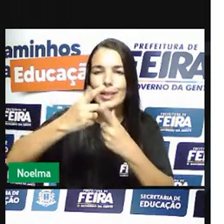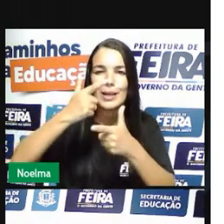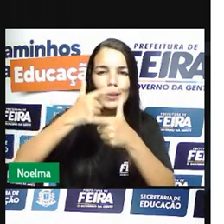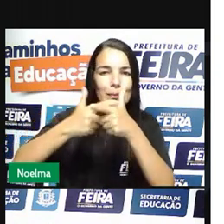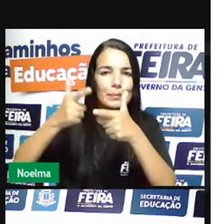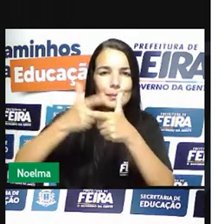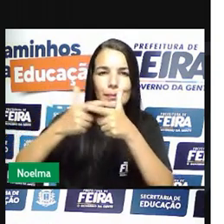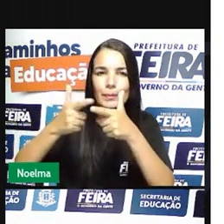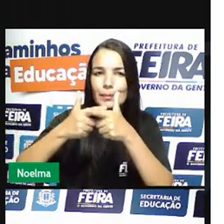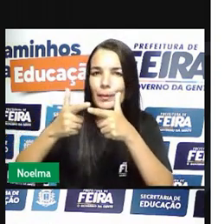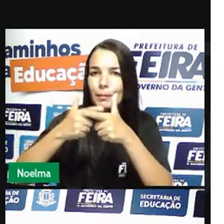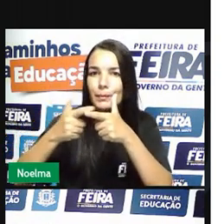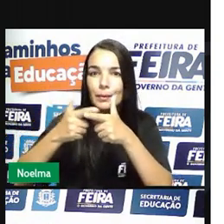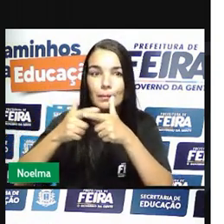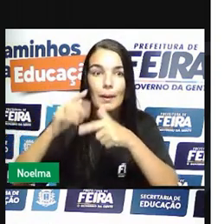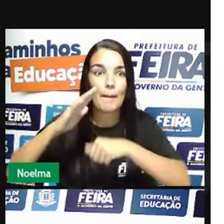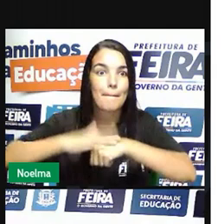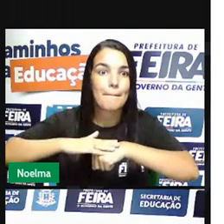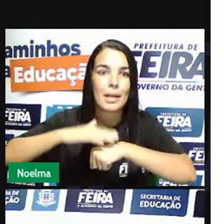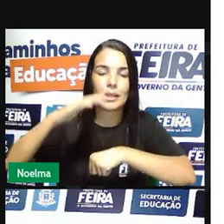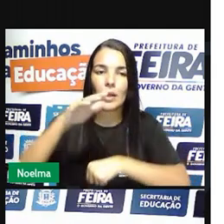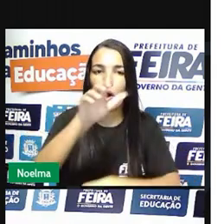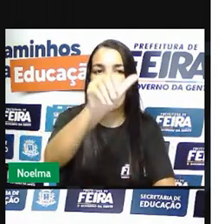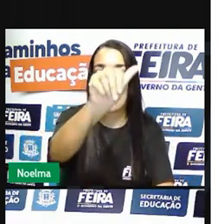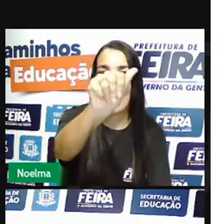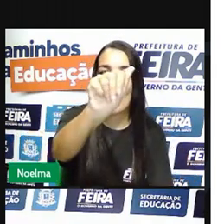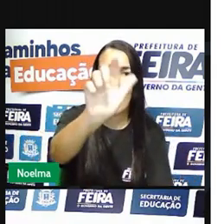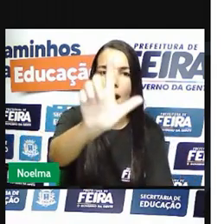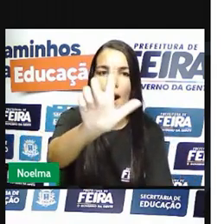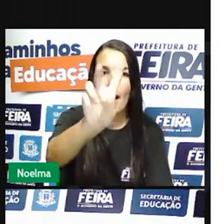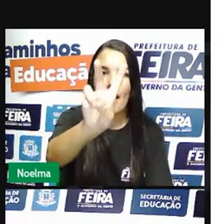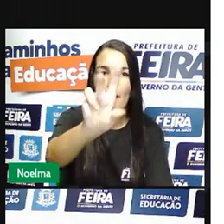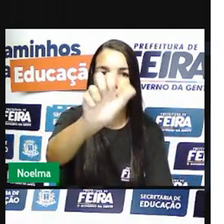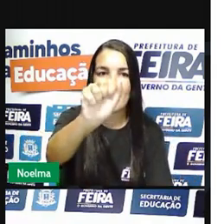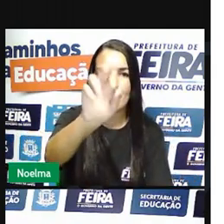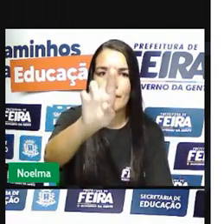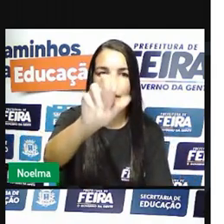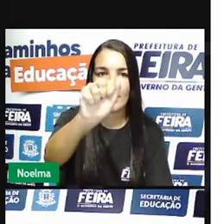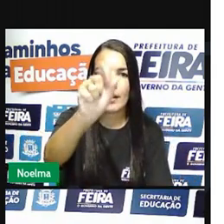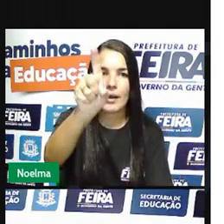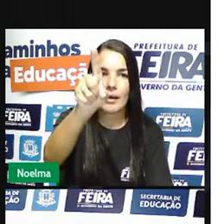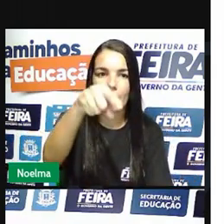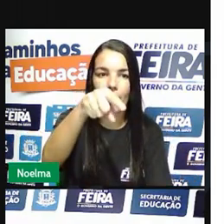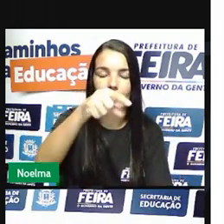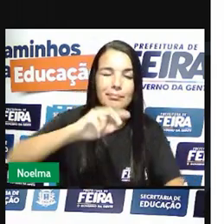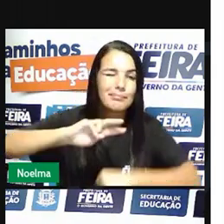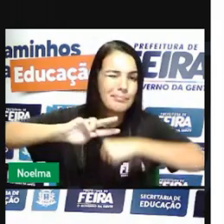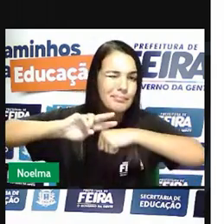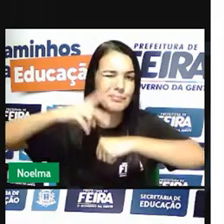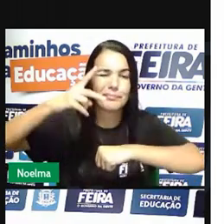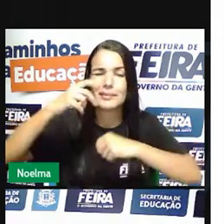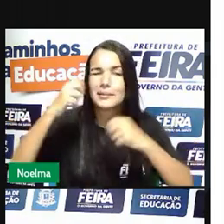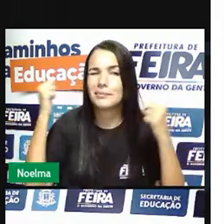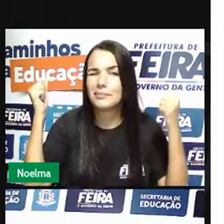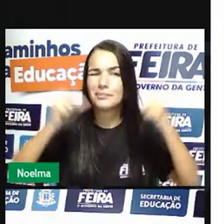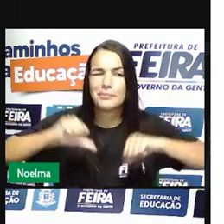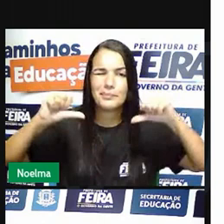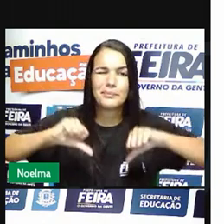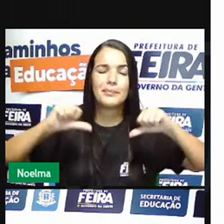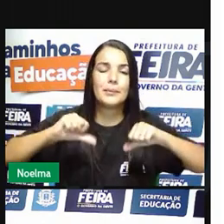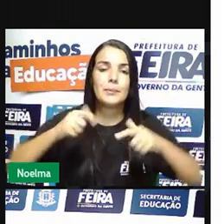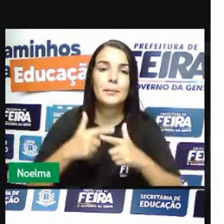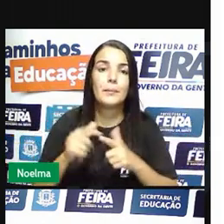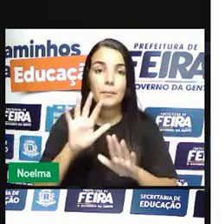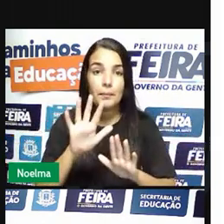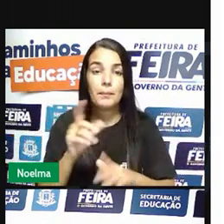alvará de 1785, que agravou ainda mais a situação. E aí a gente tem uma chargezinha aí que diz